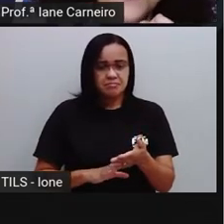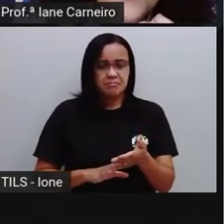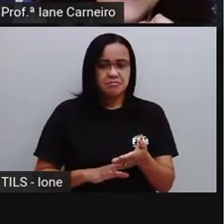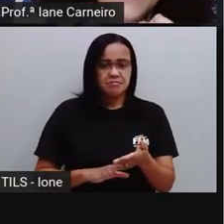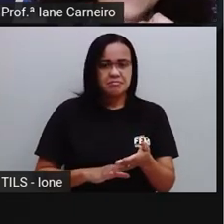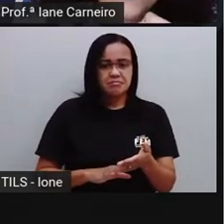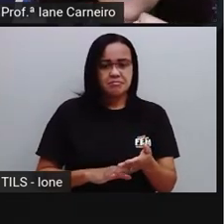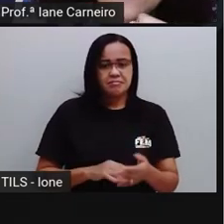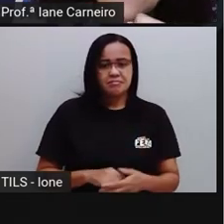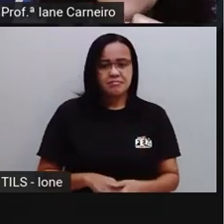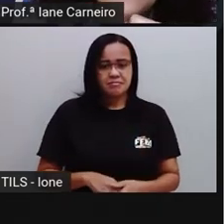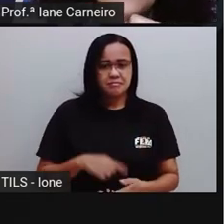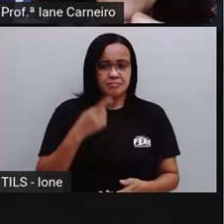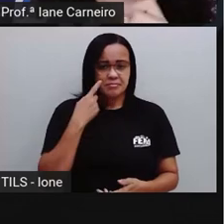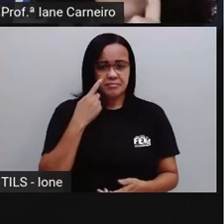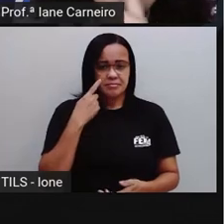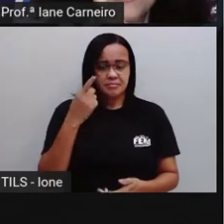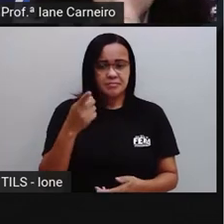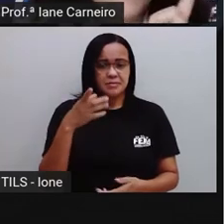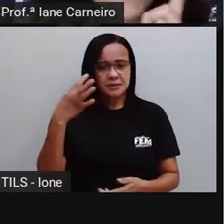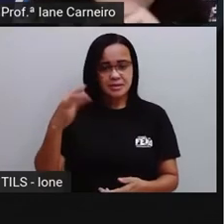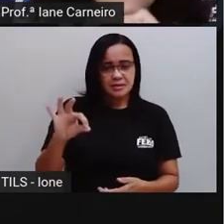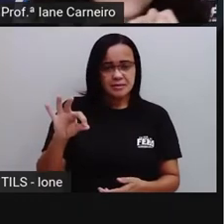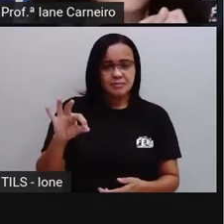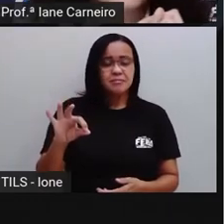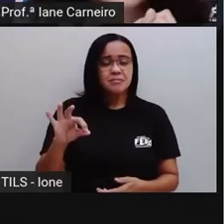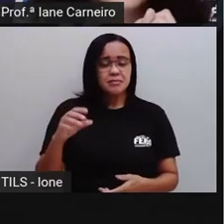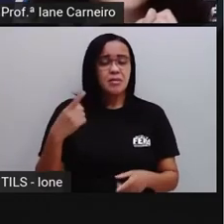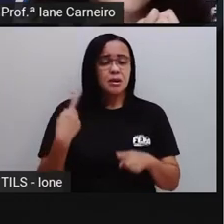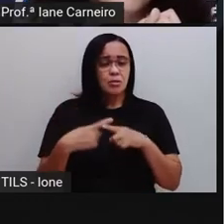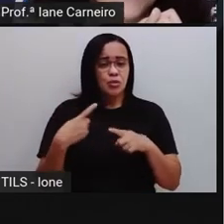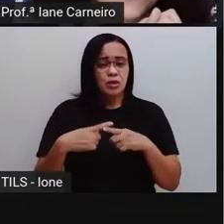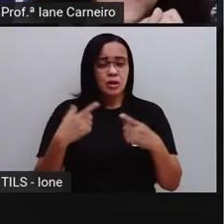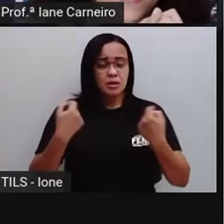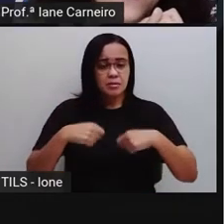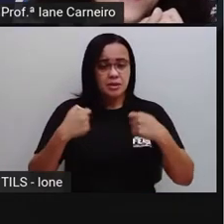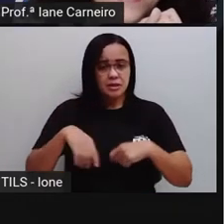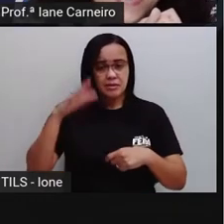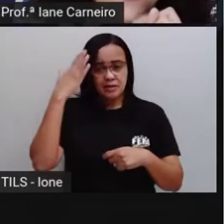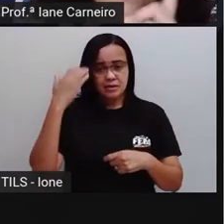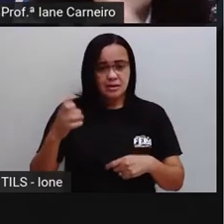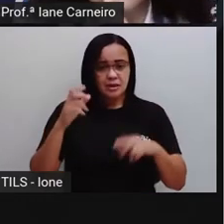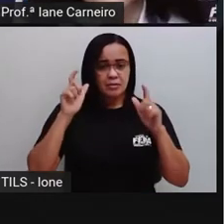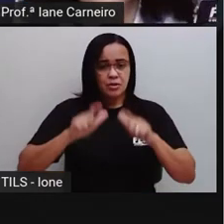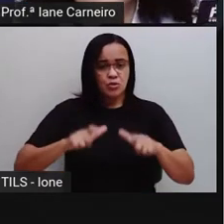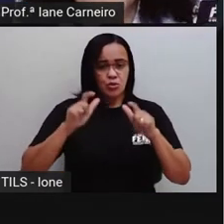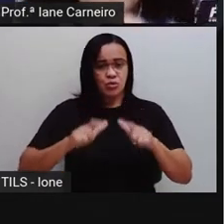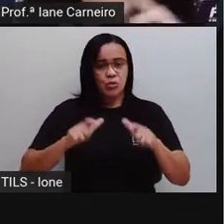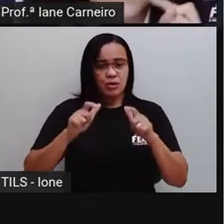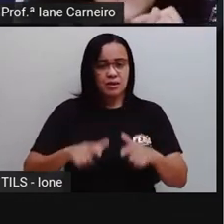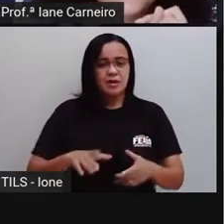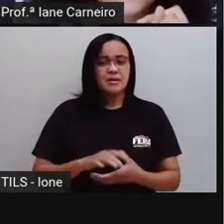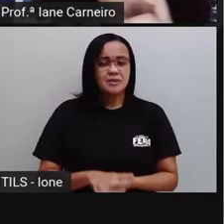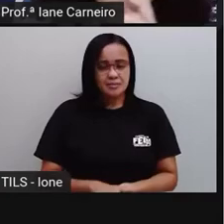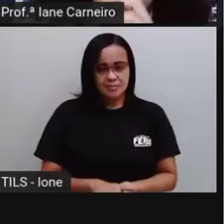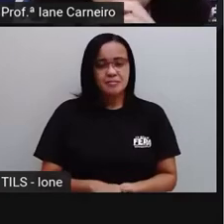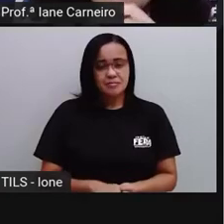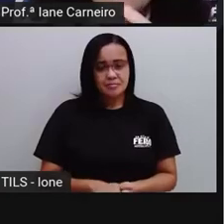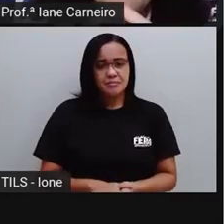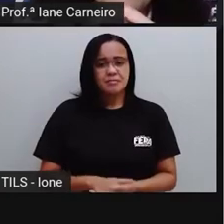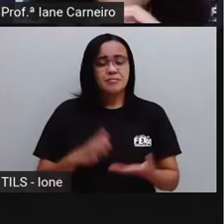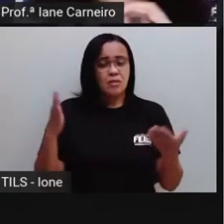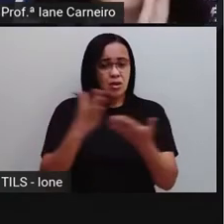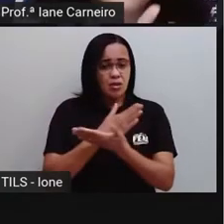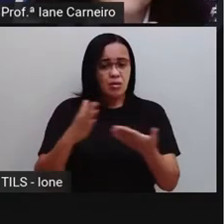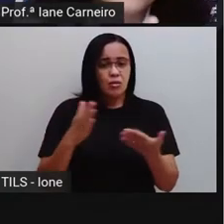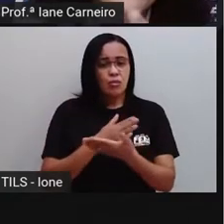tá certo? Porque aqui, ó, vai depender do ponto de referência que a gente vai tomar, tá certo? Os outros a gente também acertou. Só esse aqui